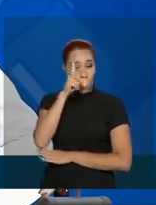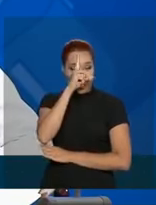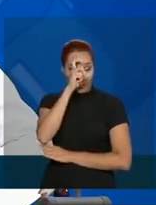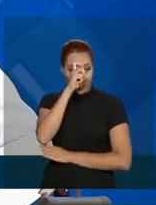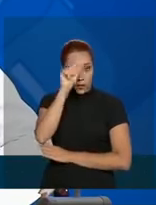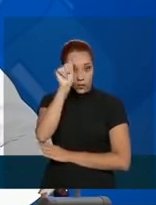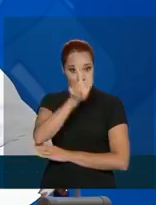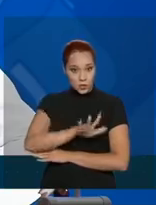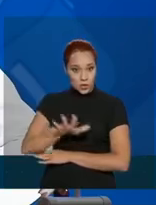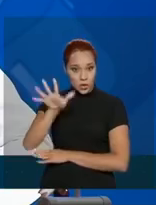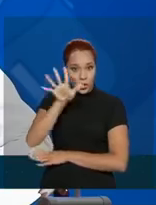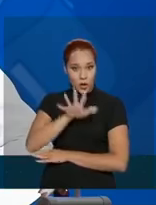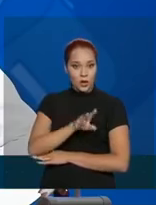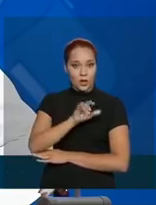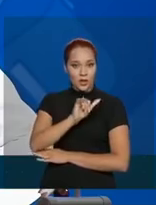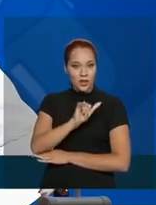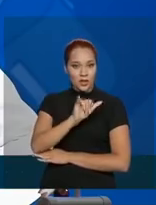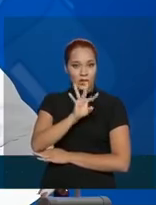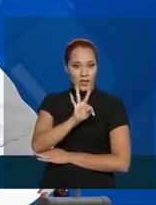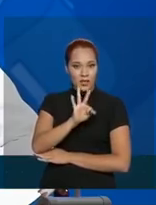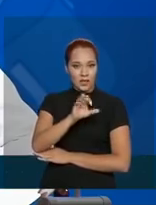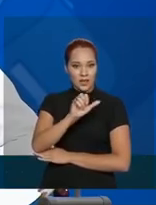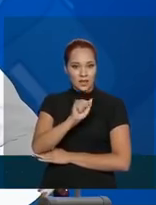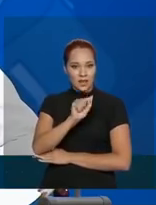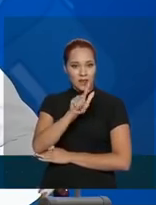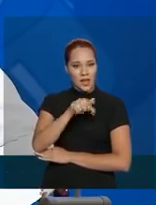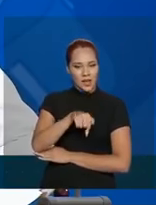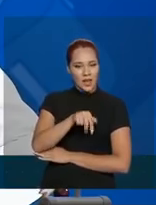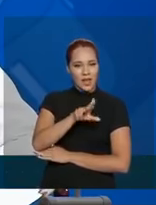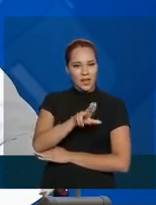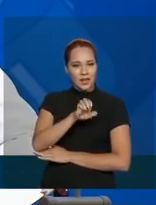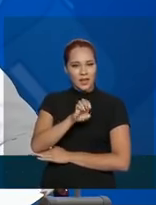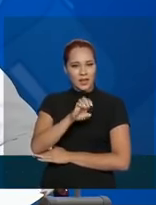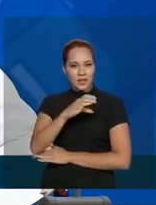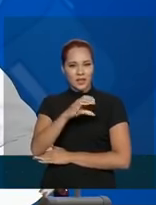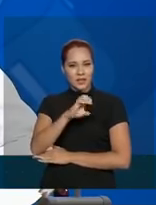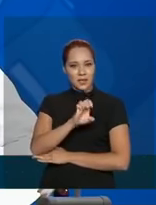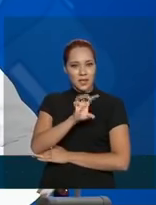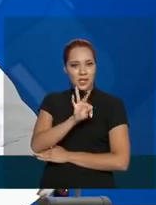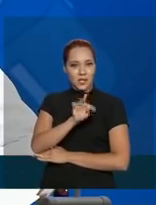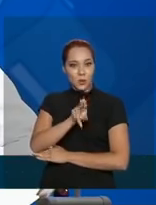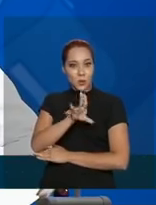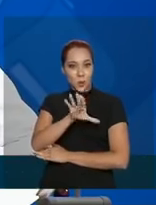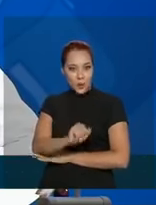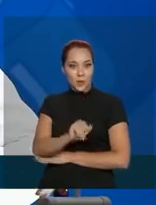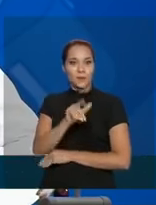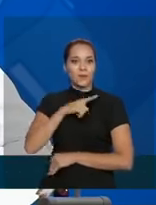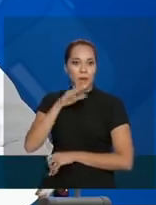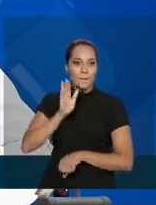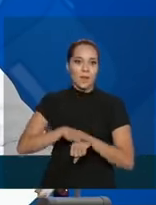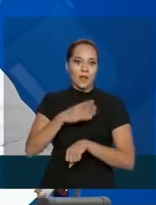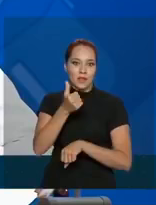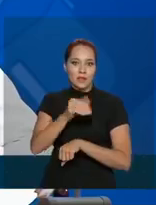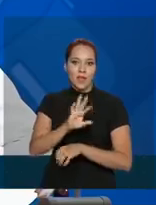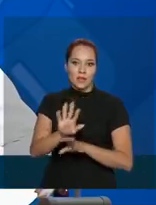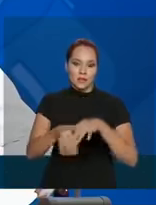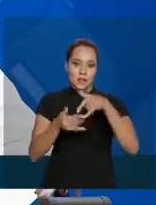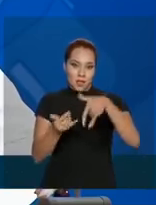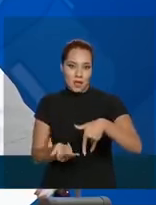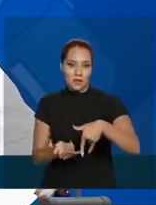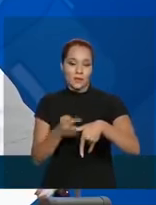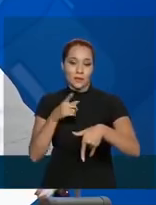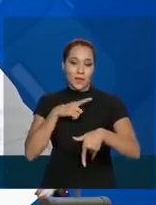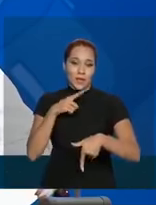Geral de Itaquesetuba, é isso, né? Itaquesetuba, mais 10 leitos. E em Salvador,